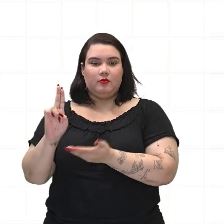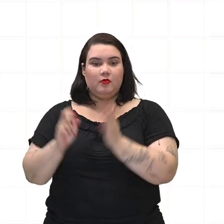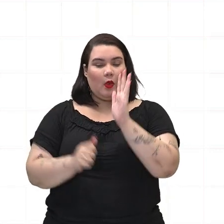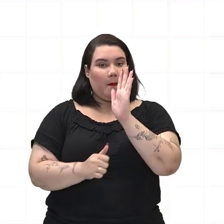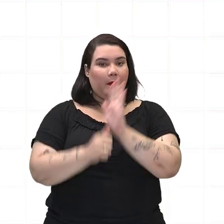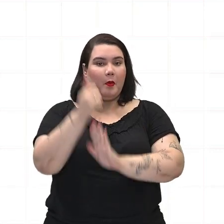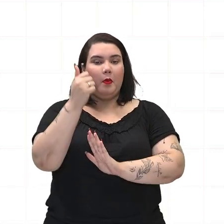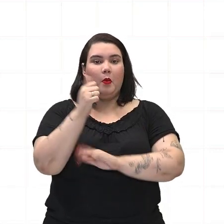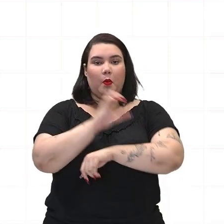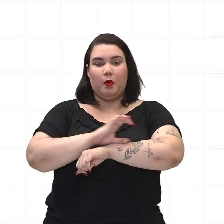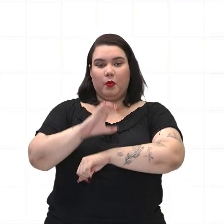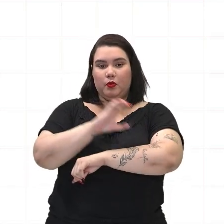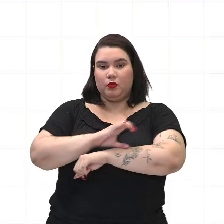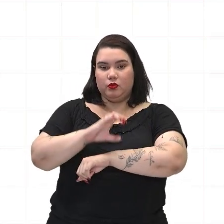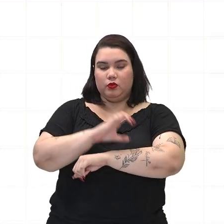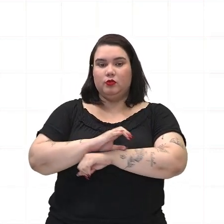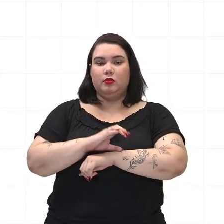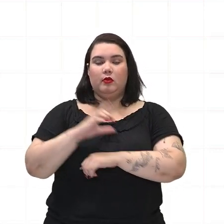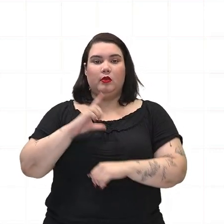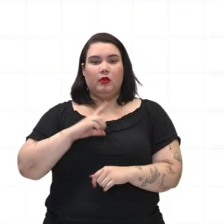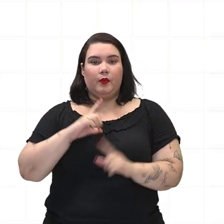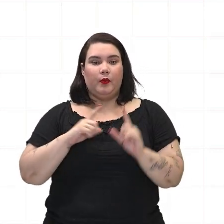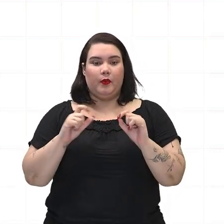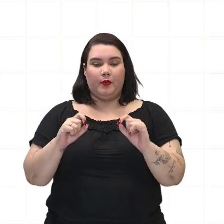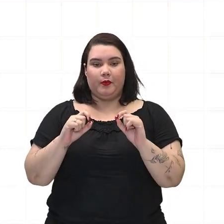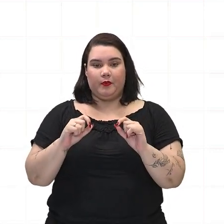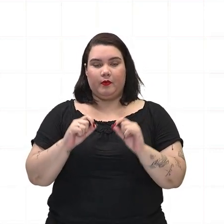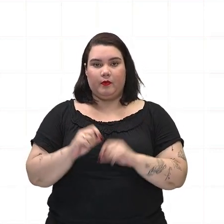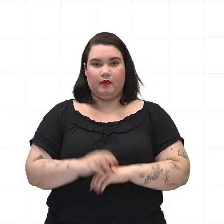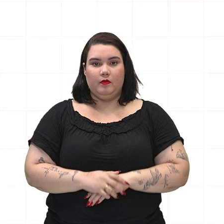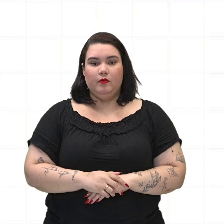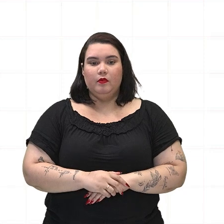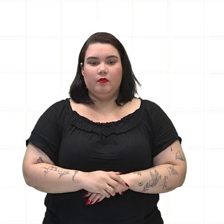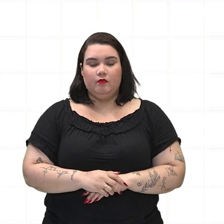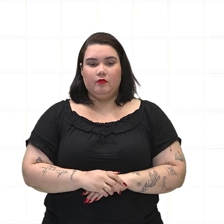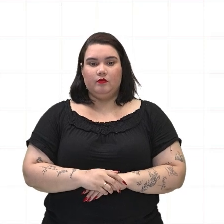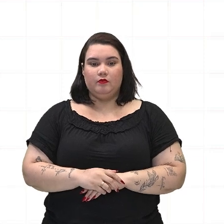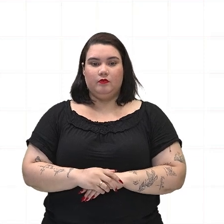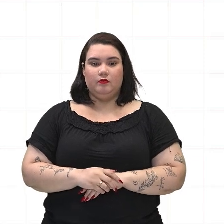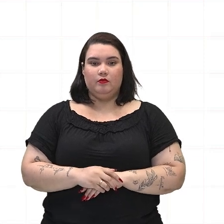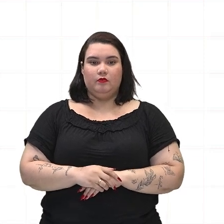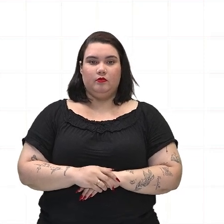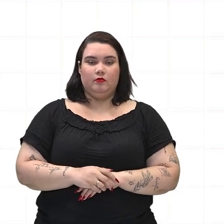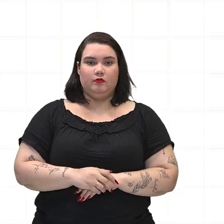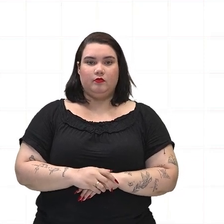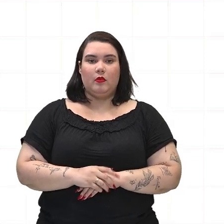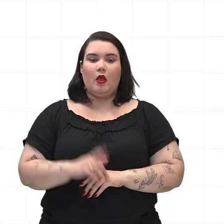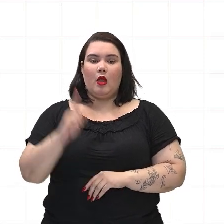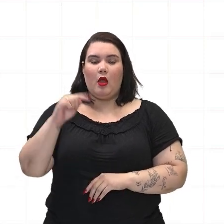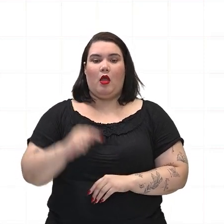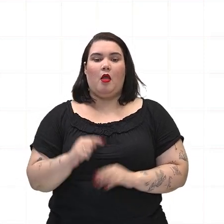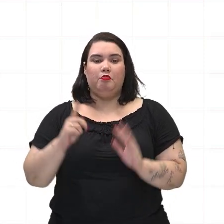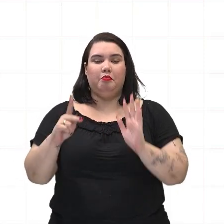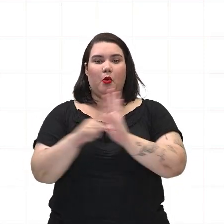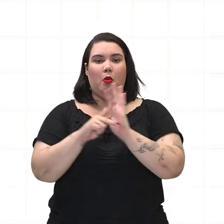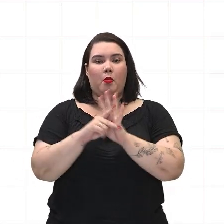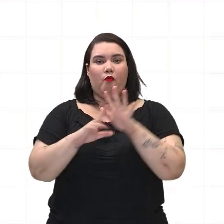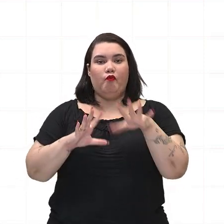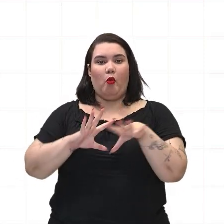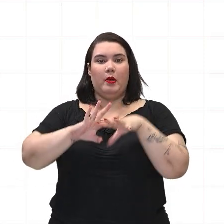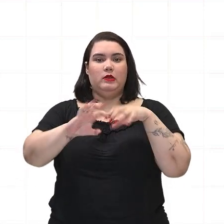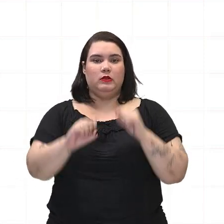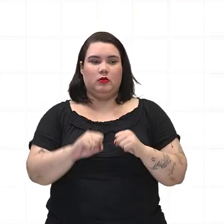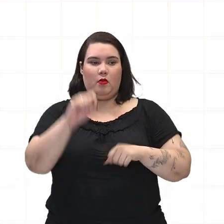curso pautado, né, para formar pessoas que foi